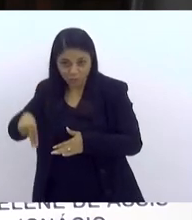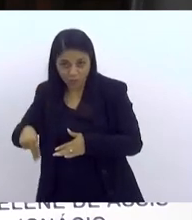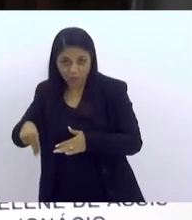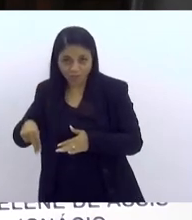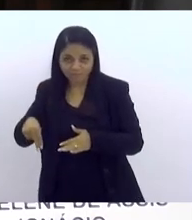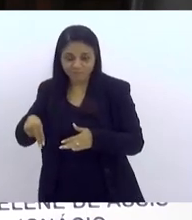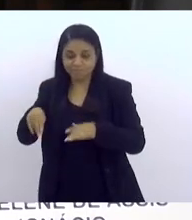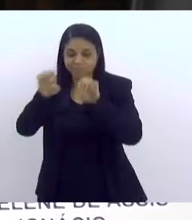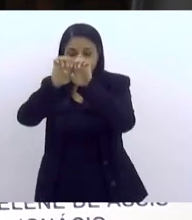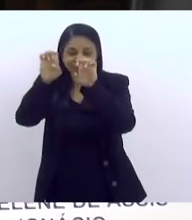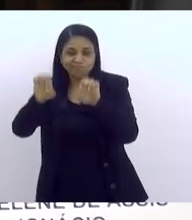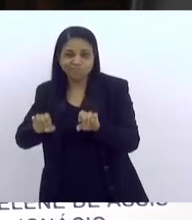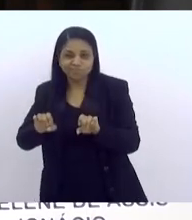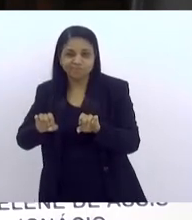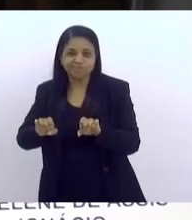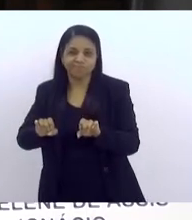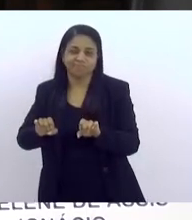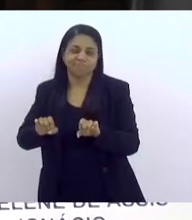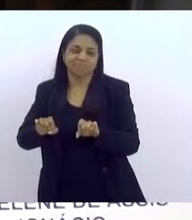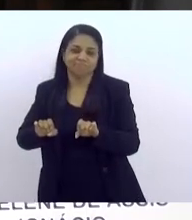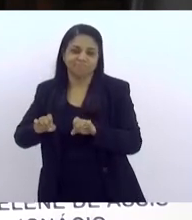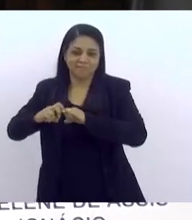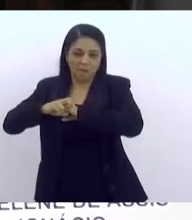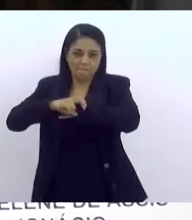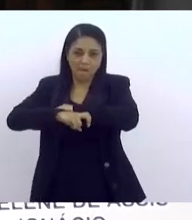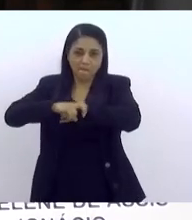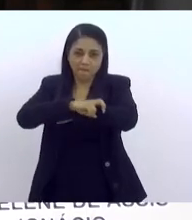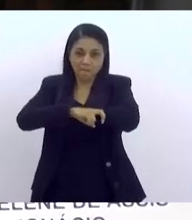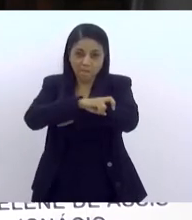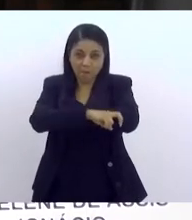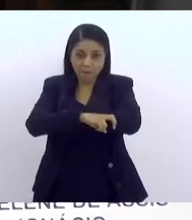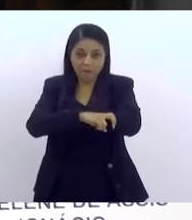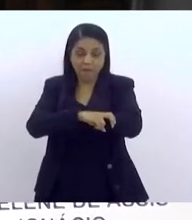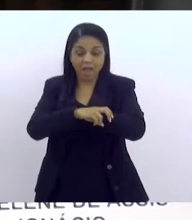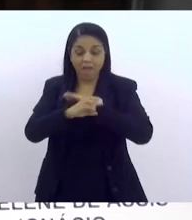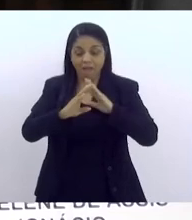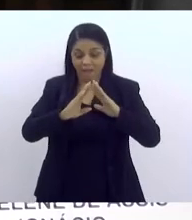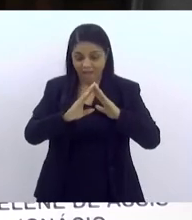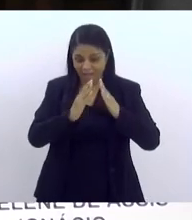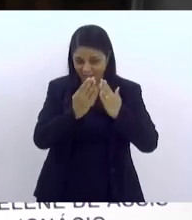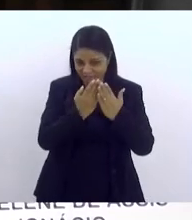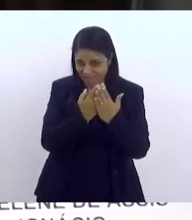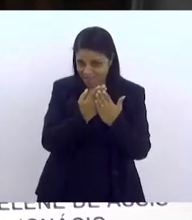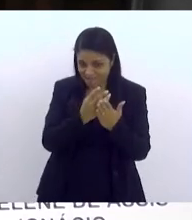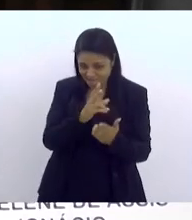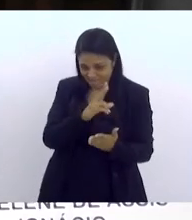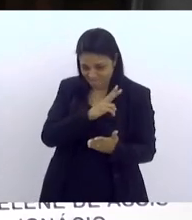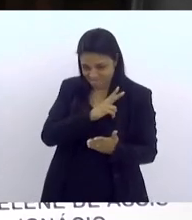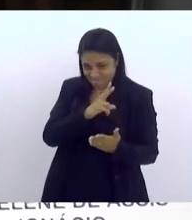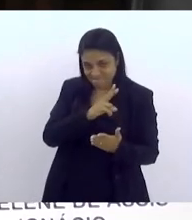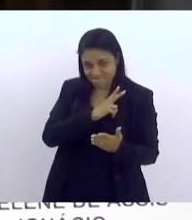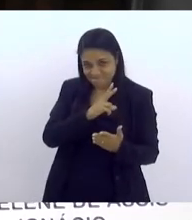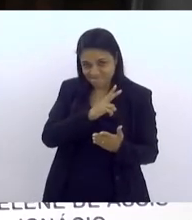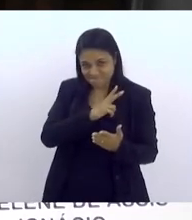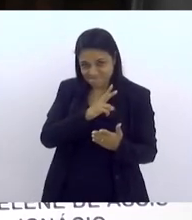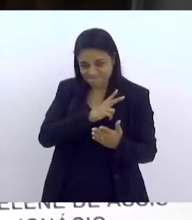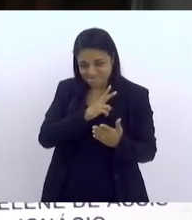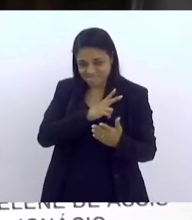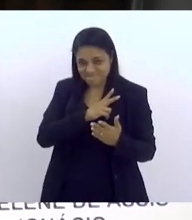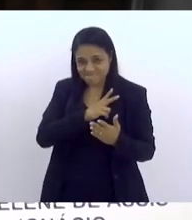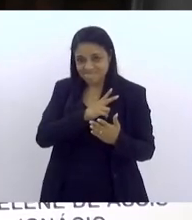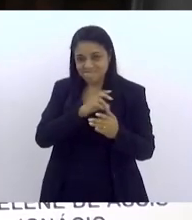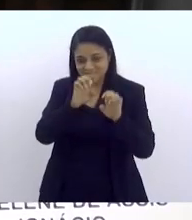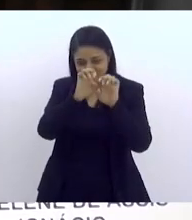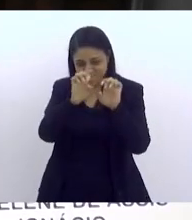infraestrutura que essa escola privada acaba favorecendo para que um aluno